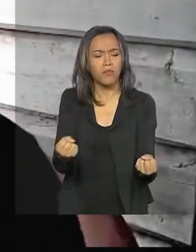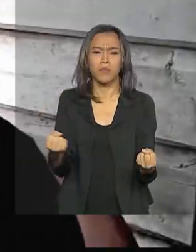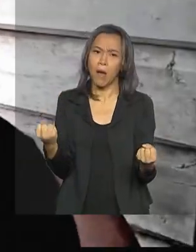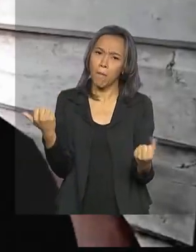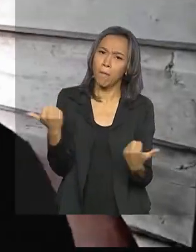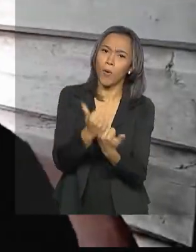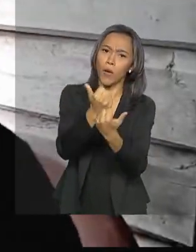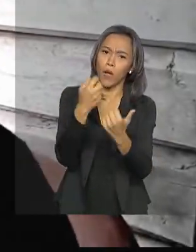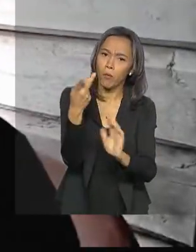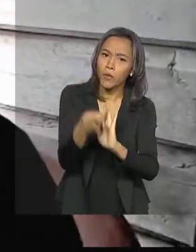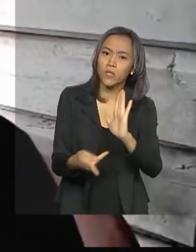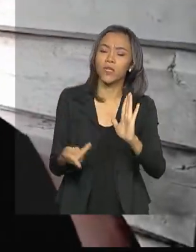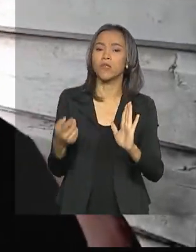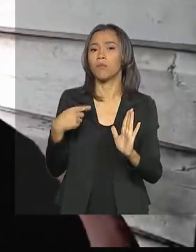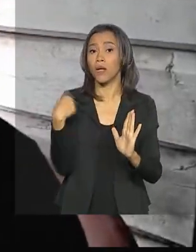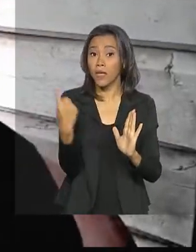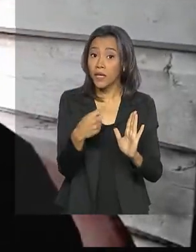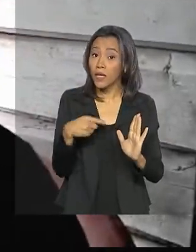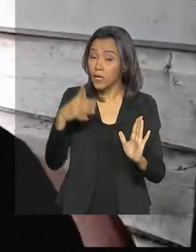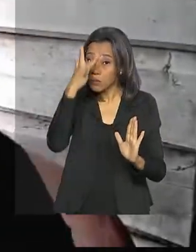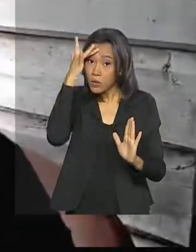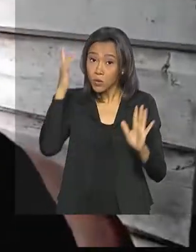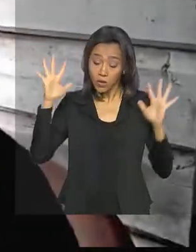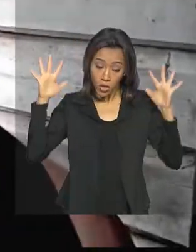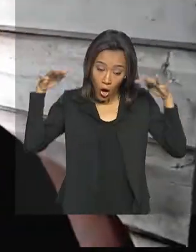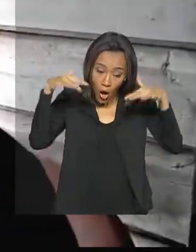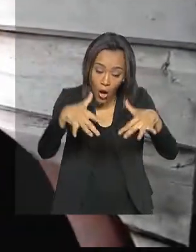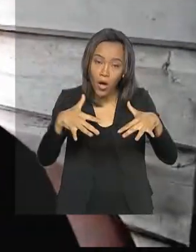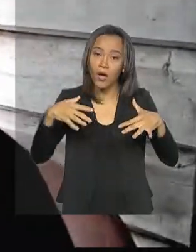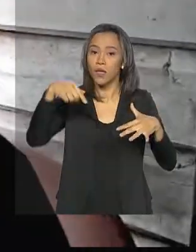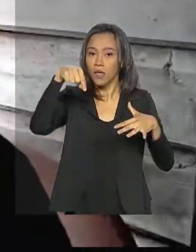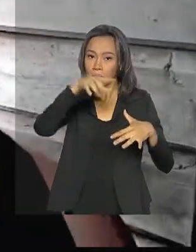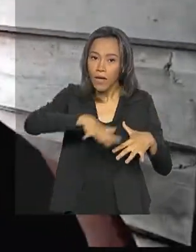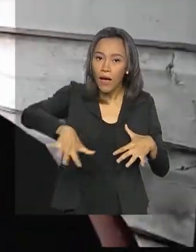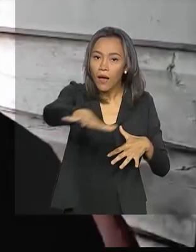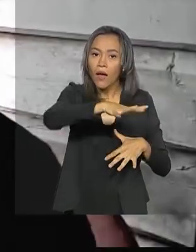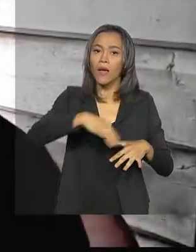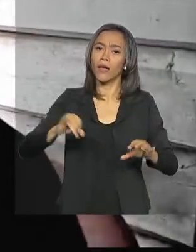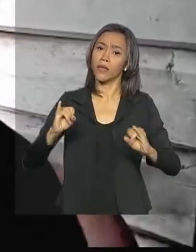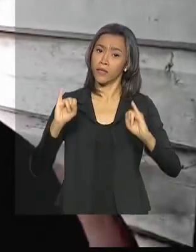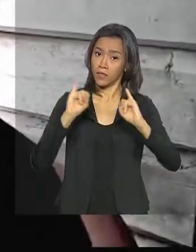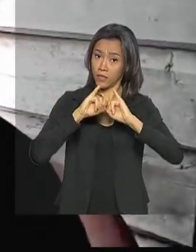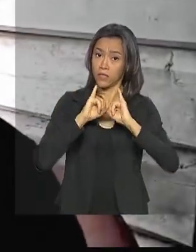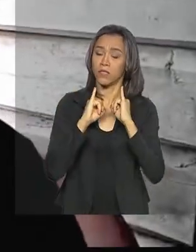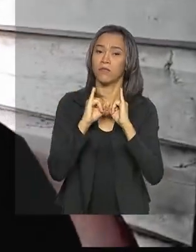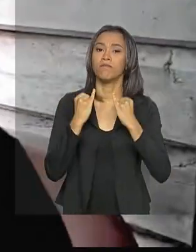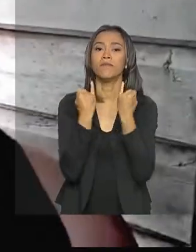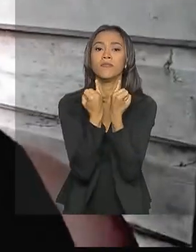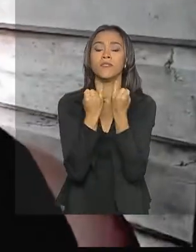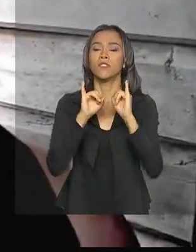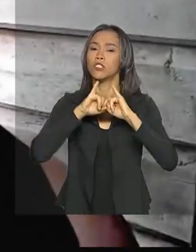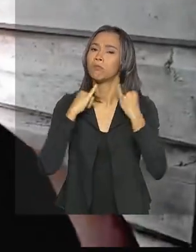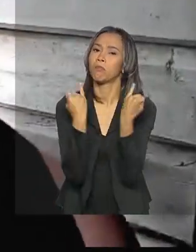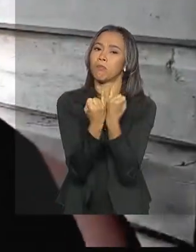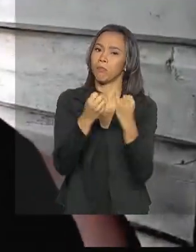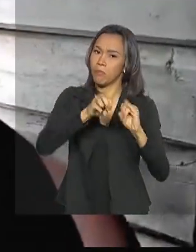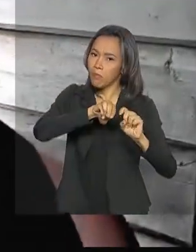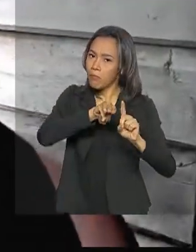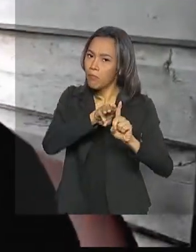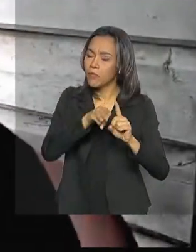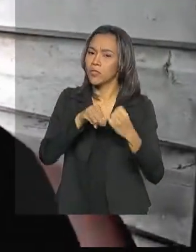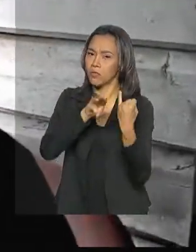realmente olhe para aqui, aqui para a gente, aqui do Marajó, para que olhe para as famílias, para essas crianças, para esses jovens que estão sendo explorados.